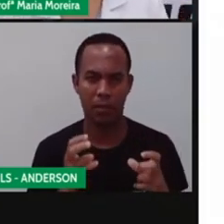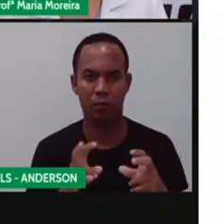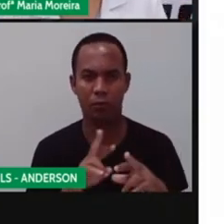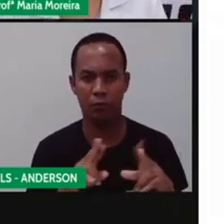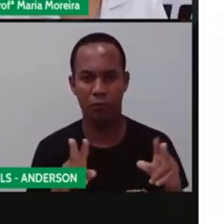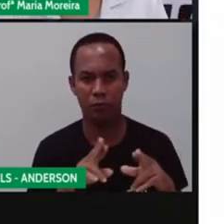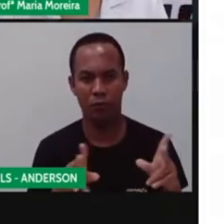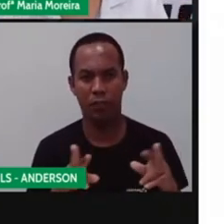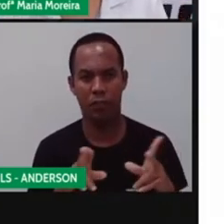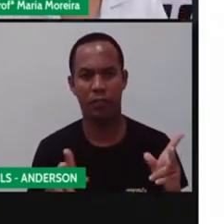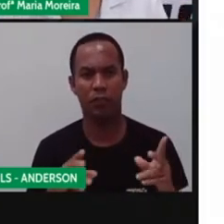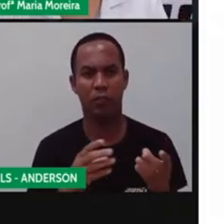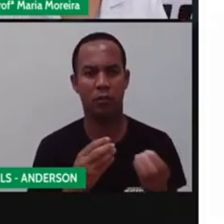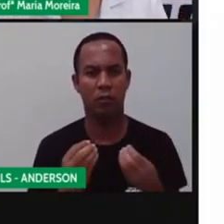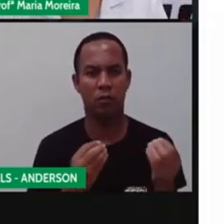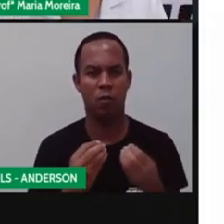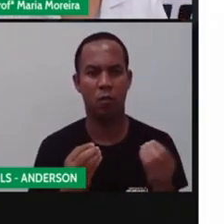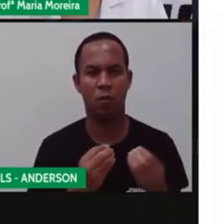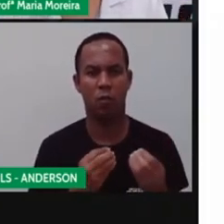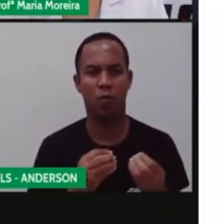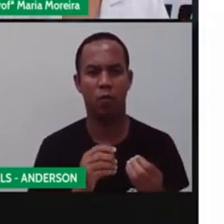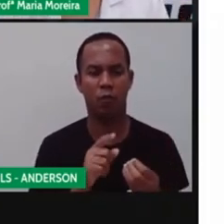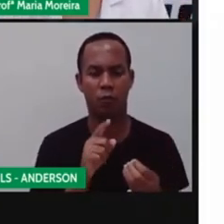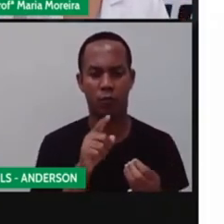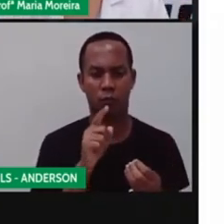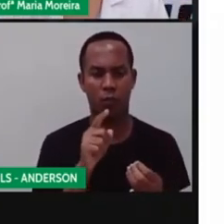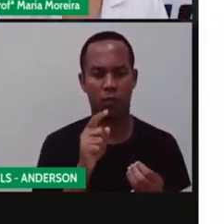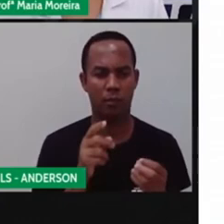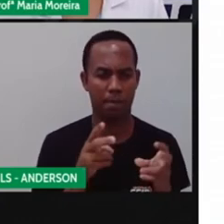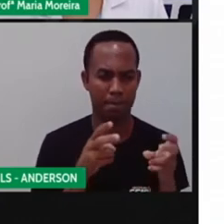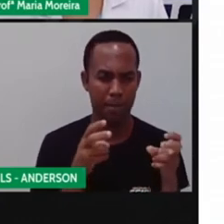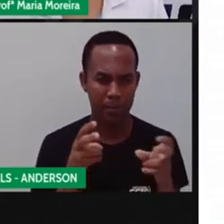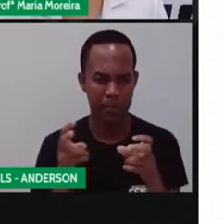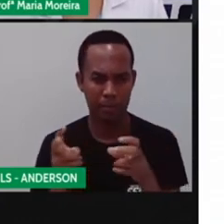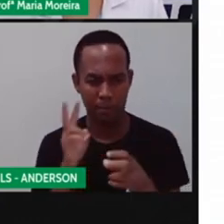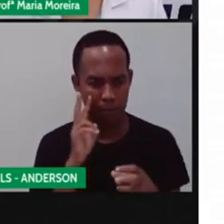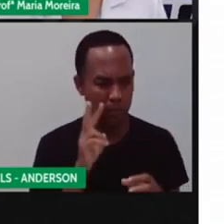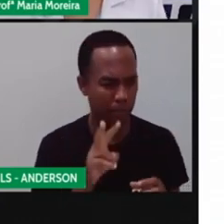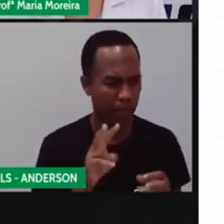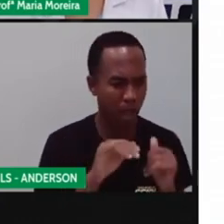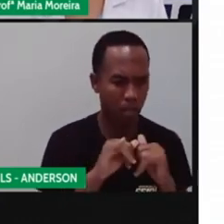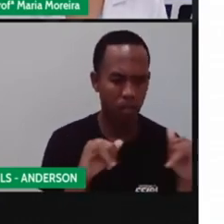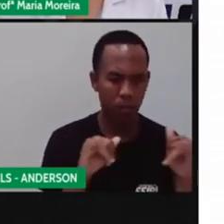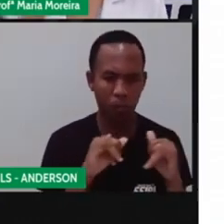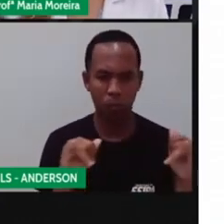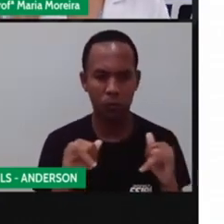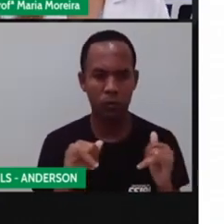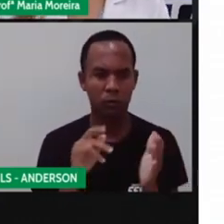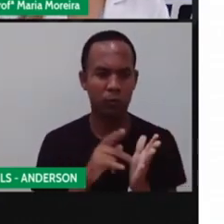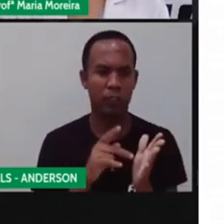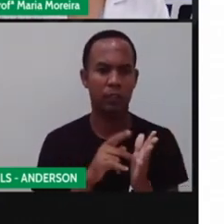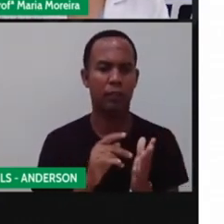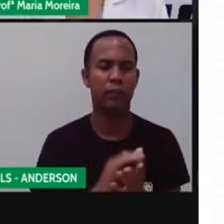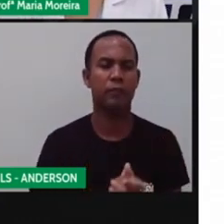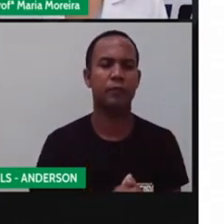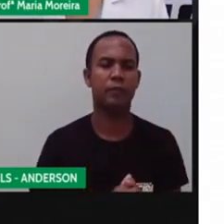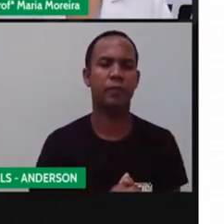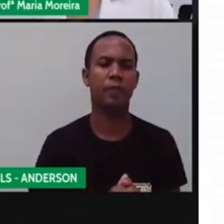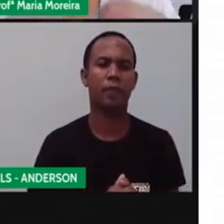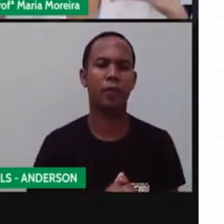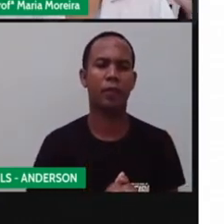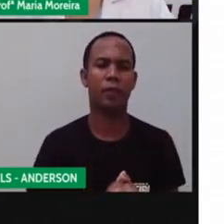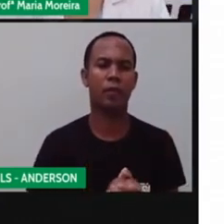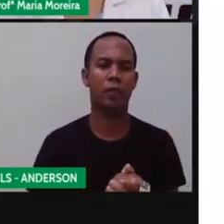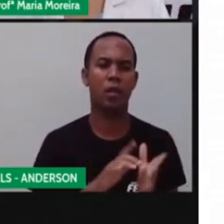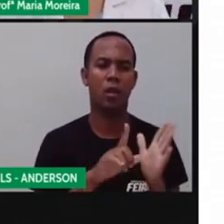formas de você observar essas campanhas publicitárias? Por exemplo, os folhetos das americanas.